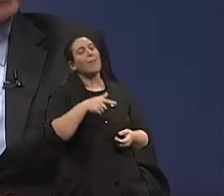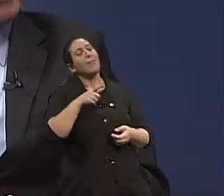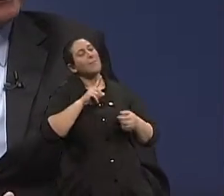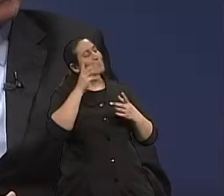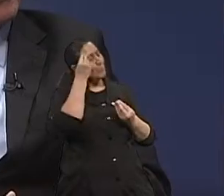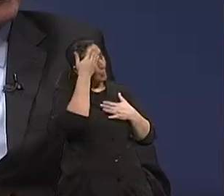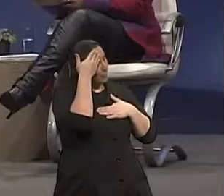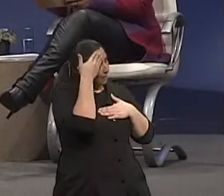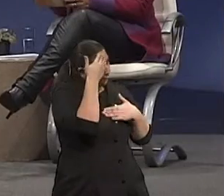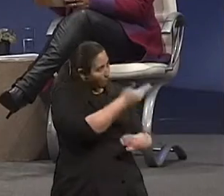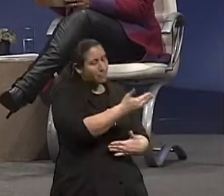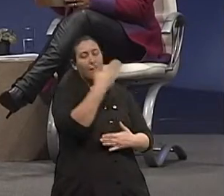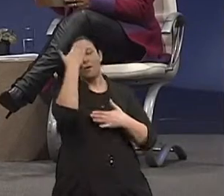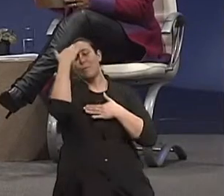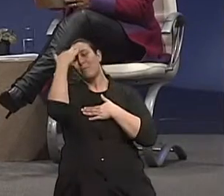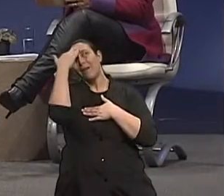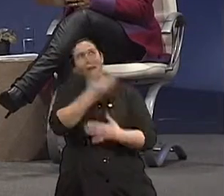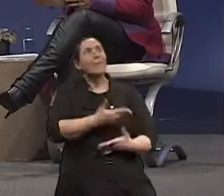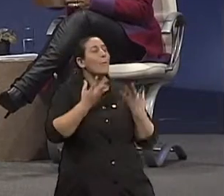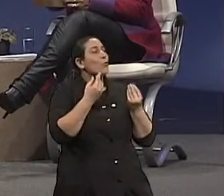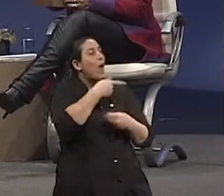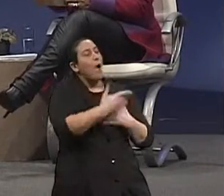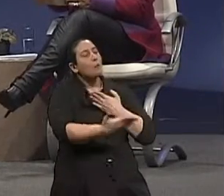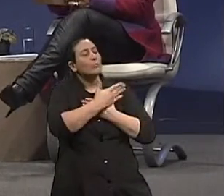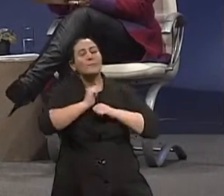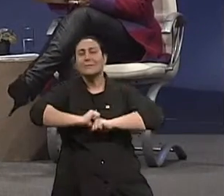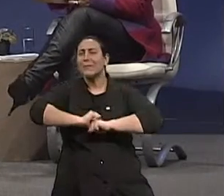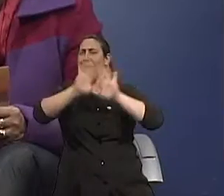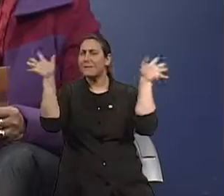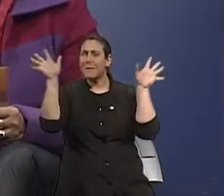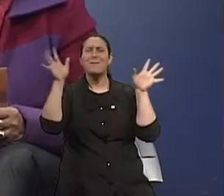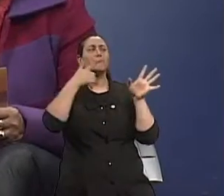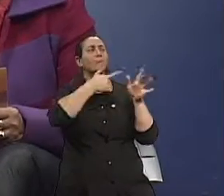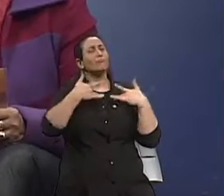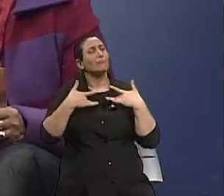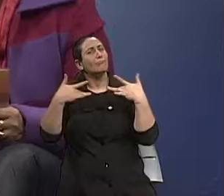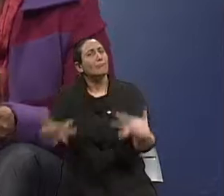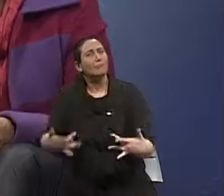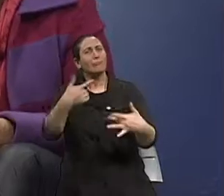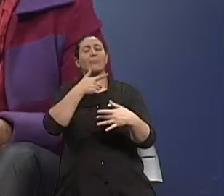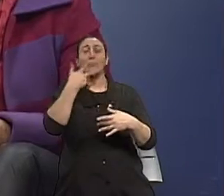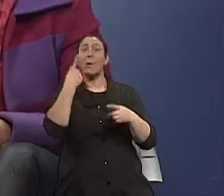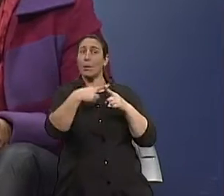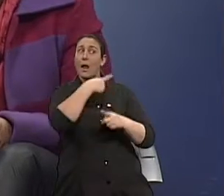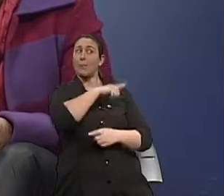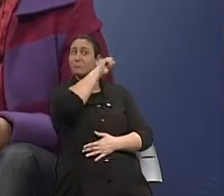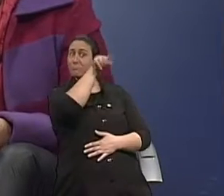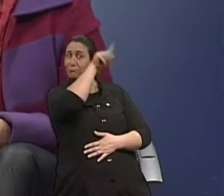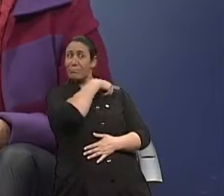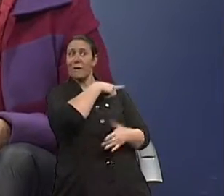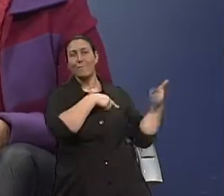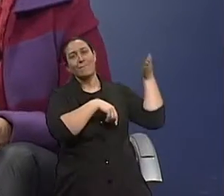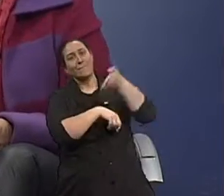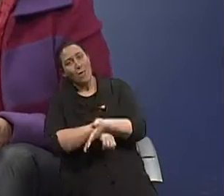muito obrigada pelo programa, obrigada por esse esclarecimento, com essa doação. Ele teve que suspender a atividade dele para estar